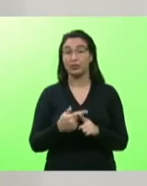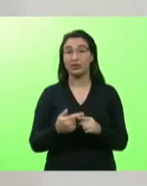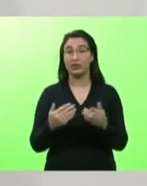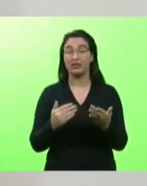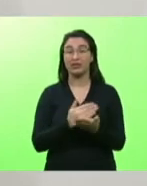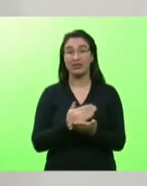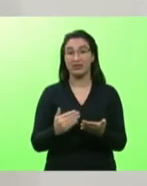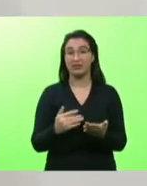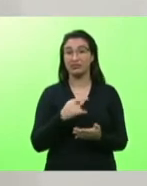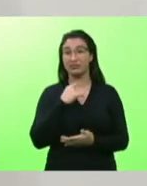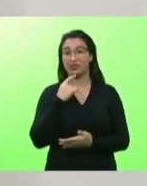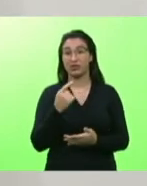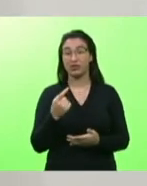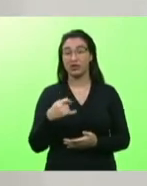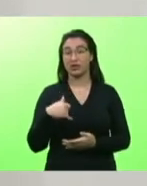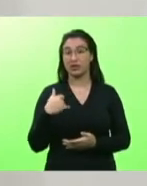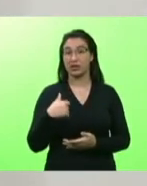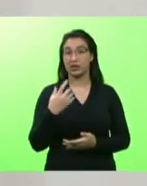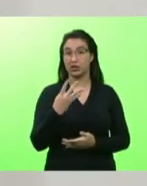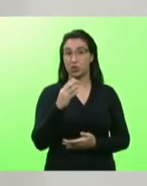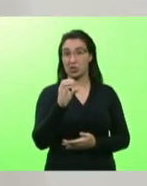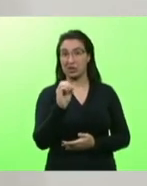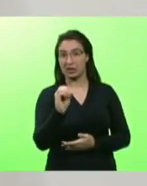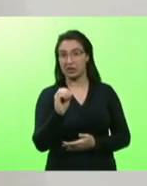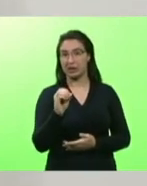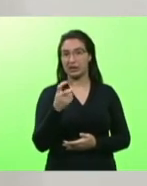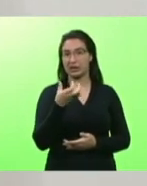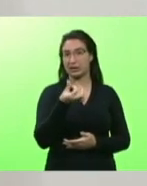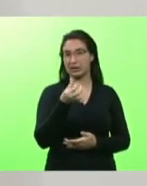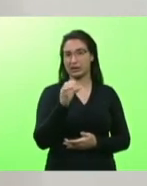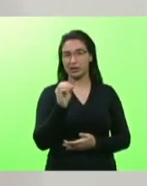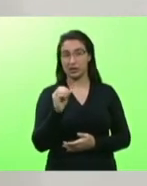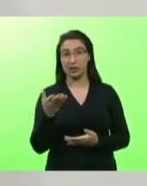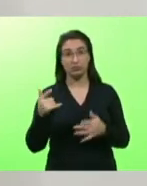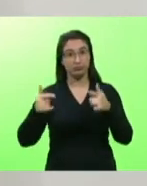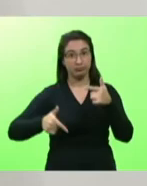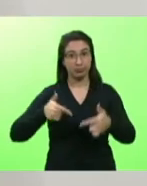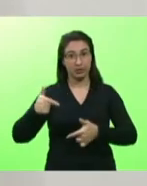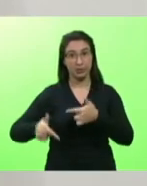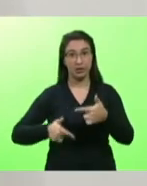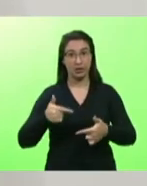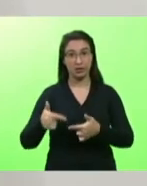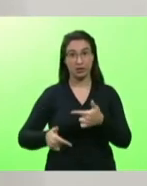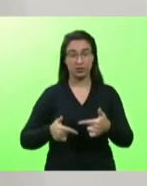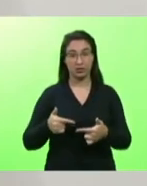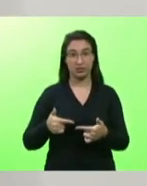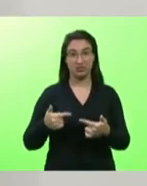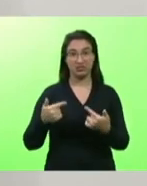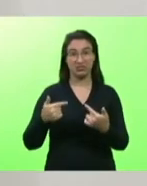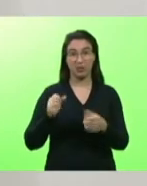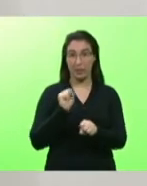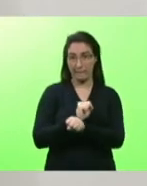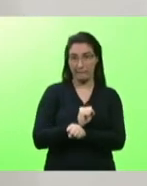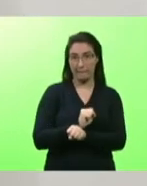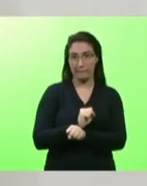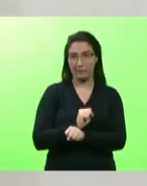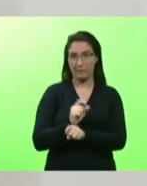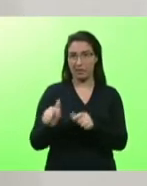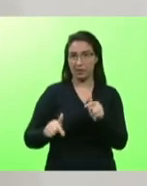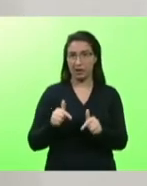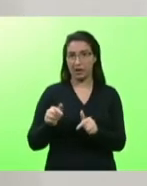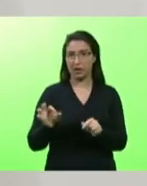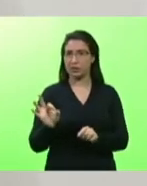40 anos 50 anos 60 anos está trabalhando ninguém está com 60 anos deixando de trabalhar porque ele ele gosta de estar numa